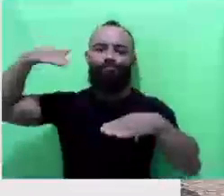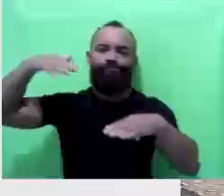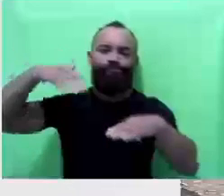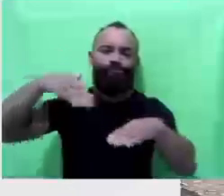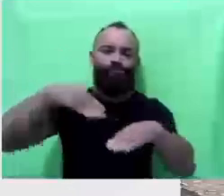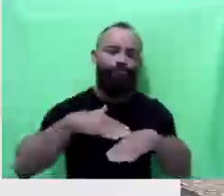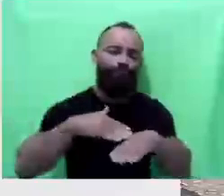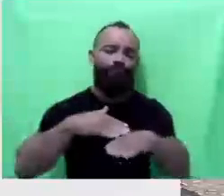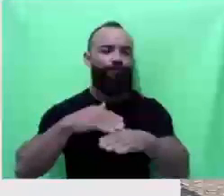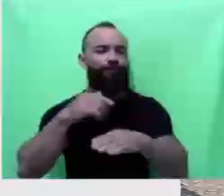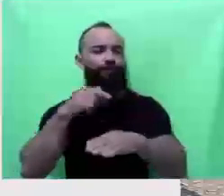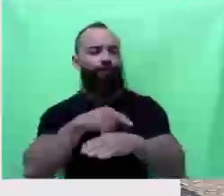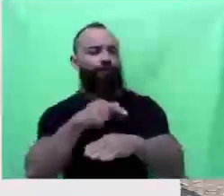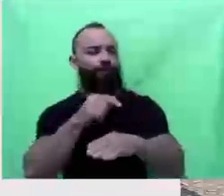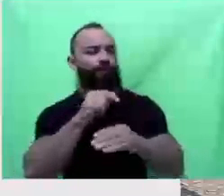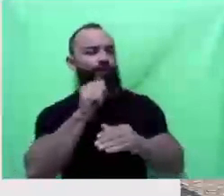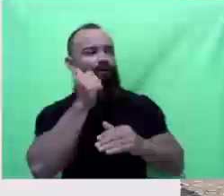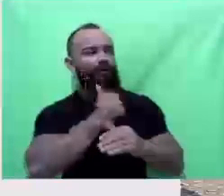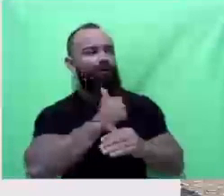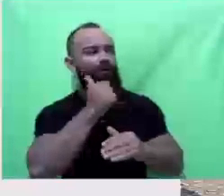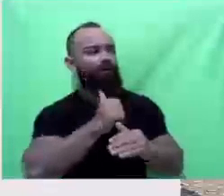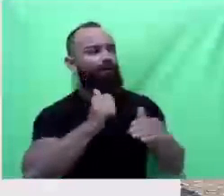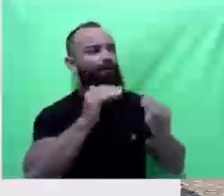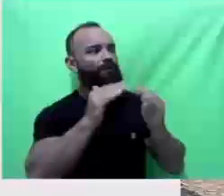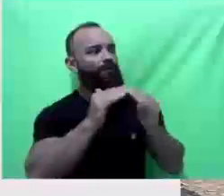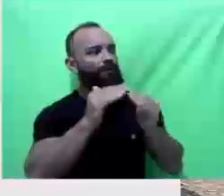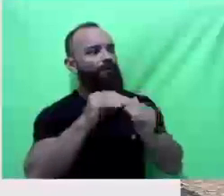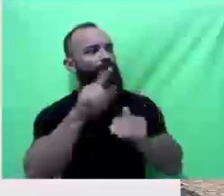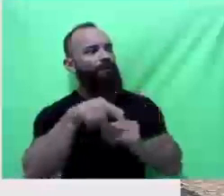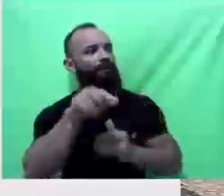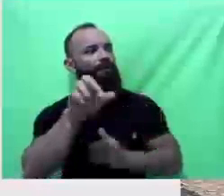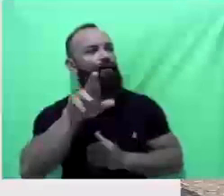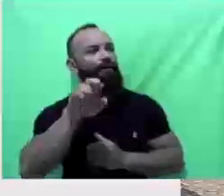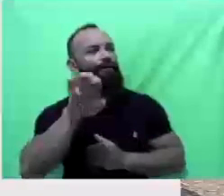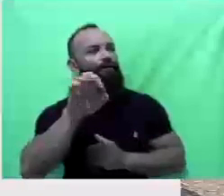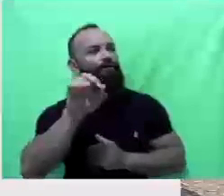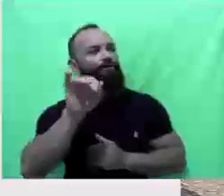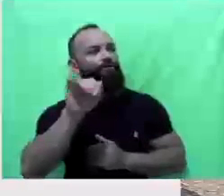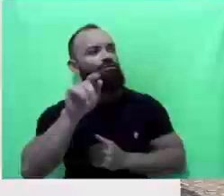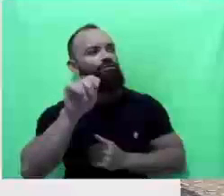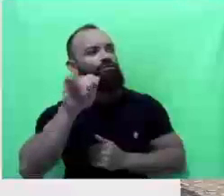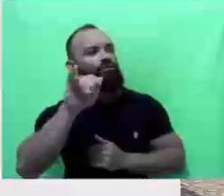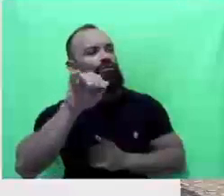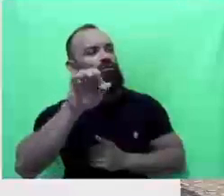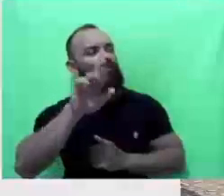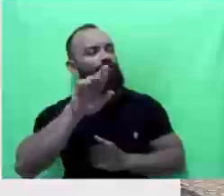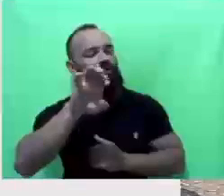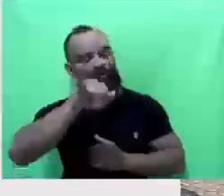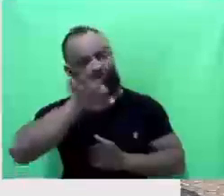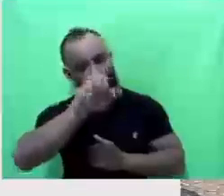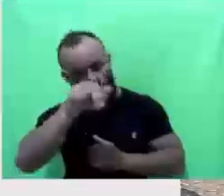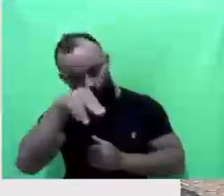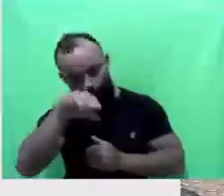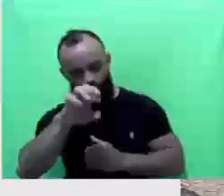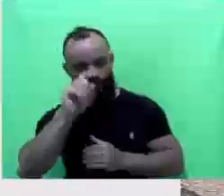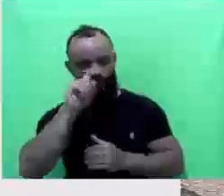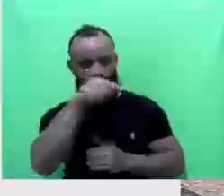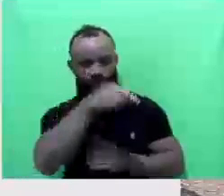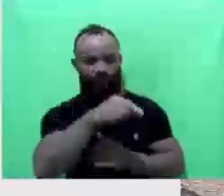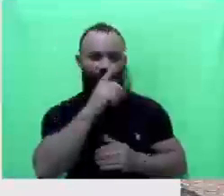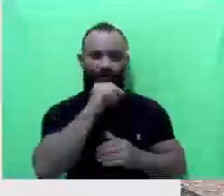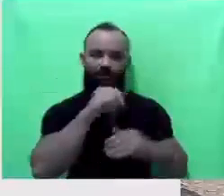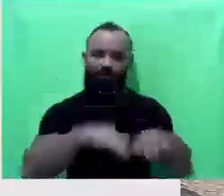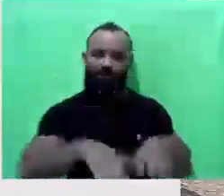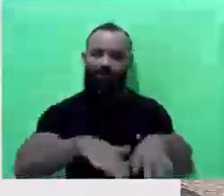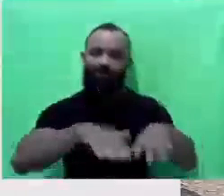casa da dona Regiane, aquelas casas ali para baixo, e realmente ficava muito tempo. E essa foto ali é na rua, na